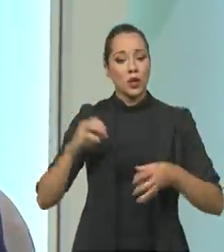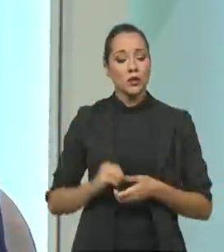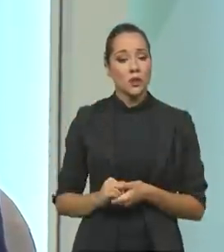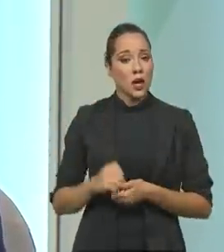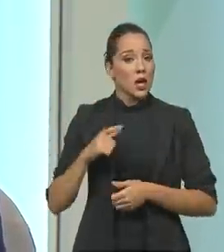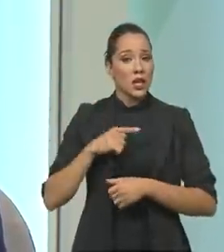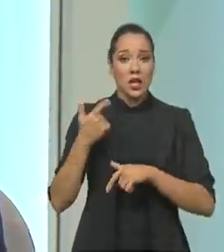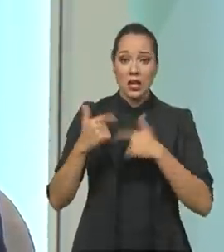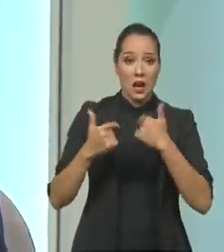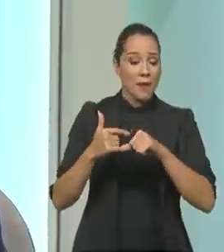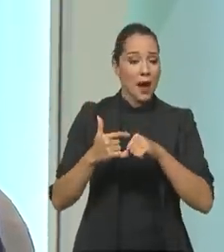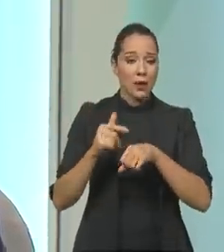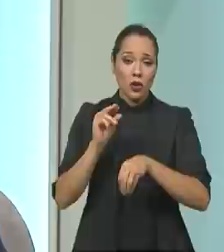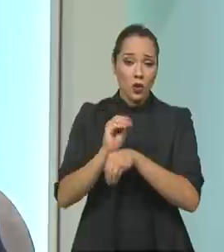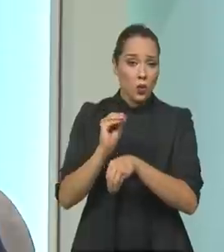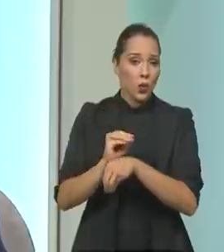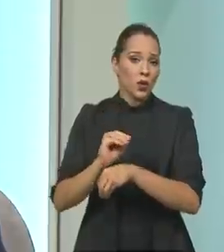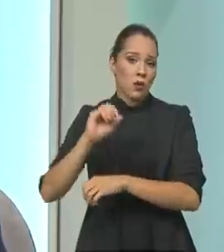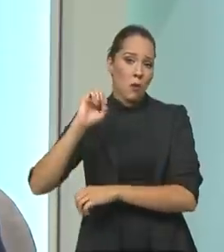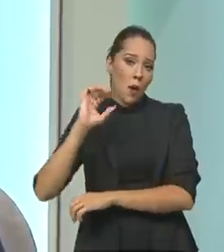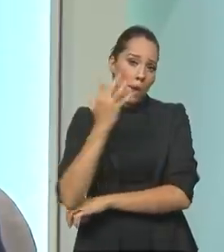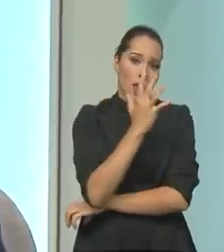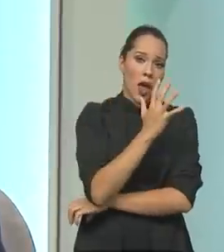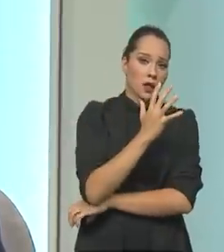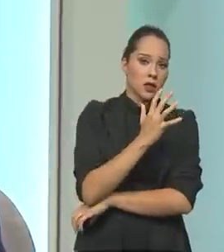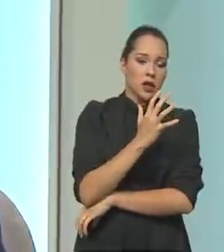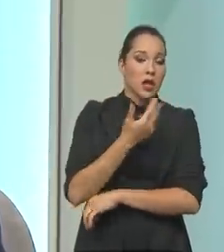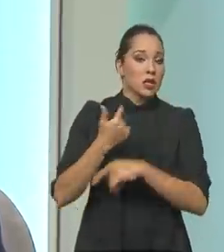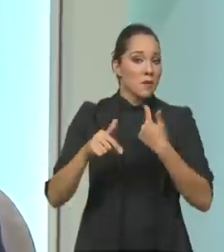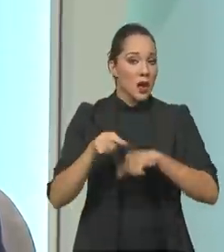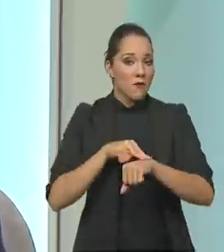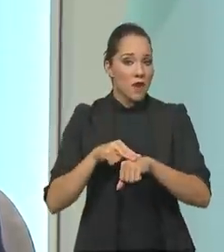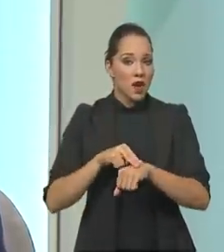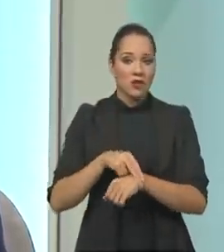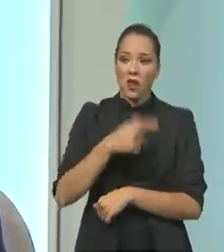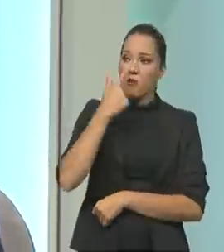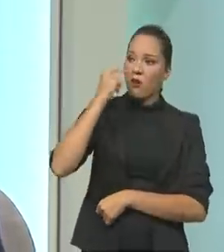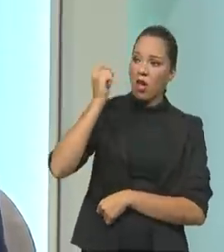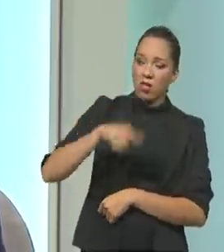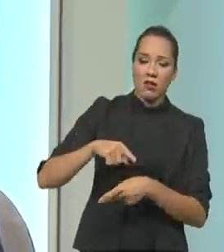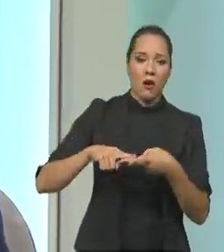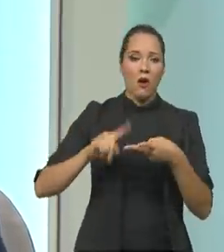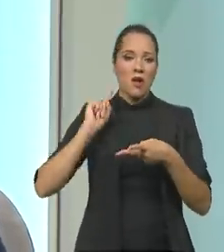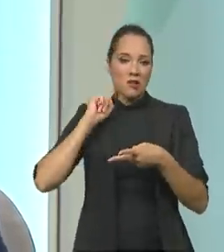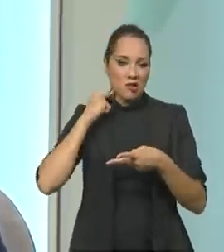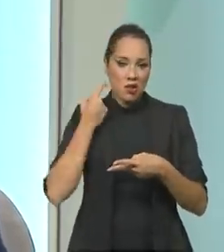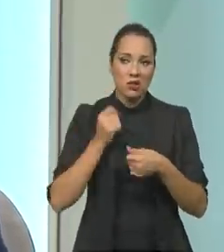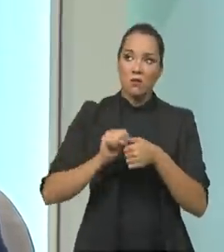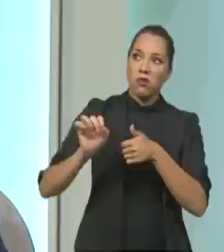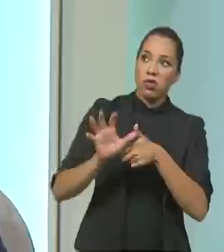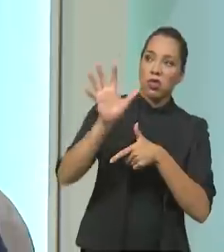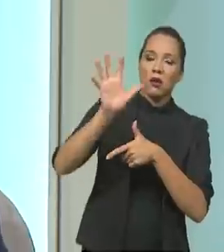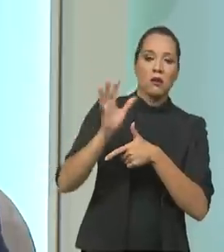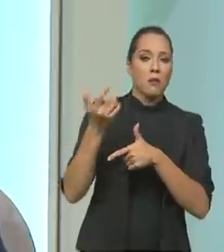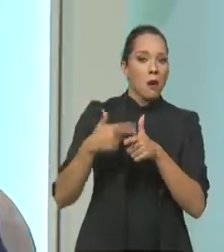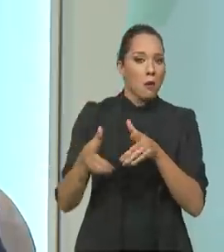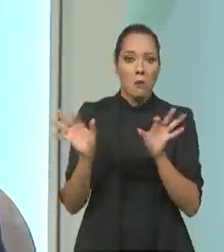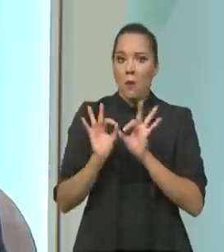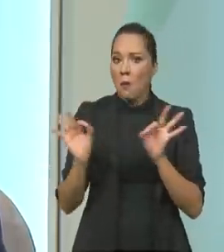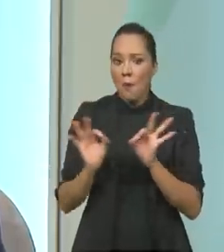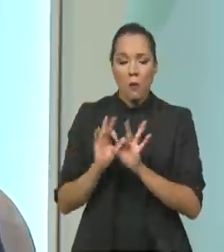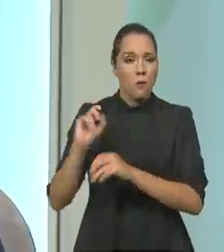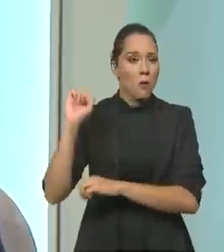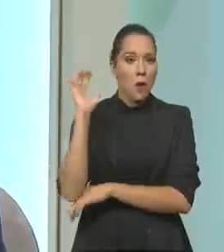gera empregos verdes. Porque o emprego no turismo, ele não gera poluição, não gera contaminação, não gera nenhum problema ao meio ambiente.